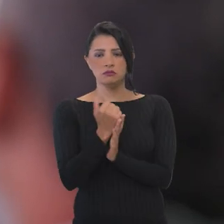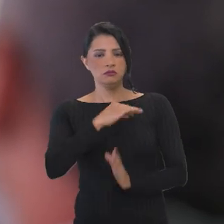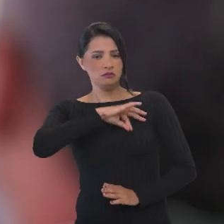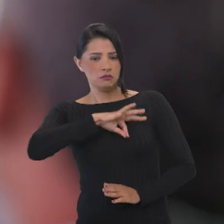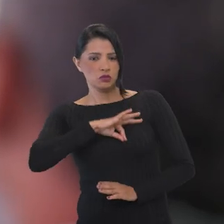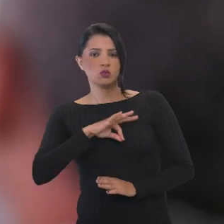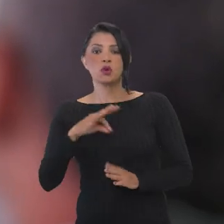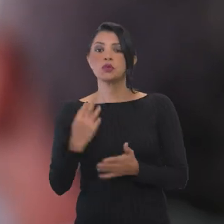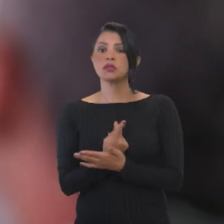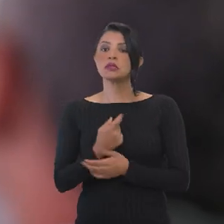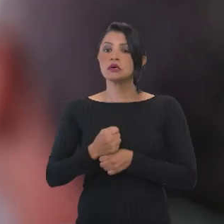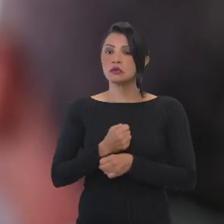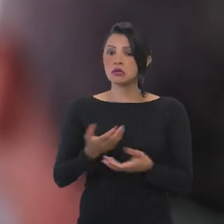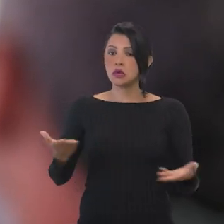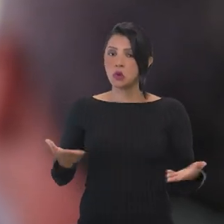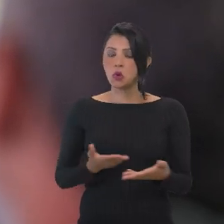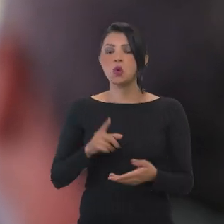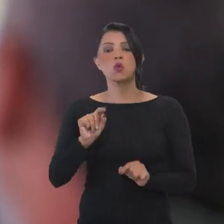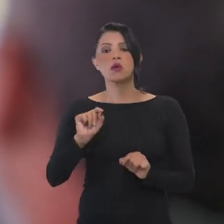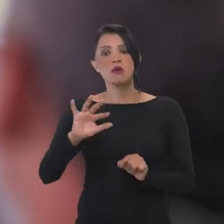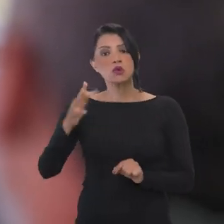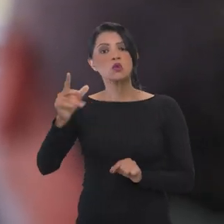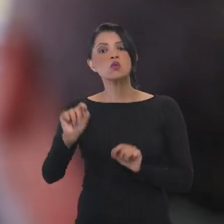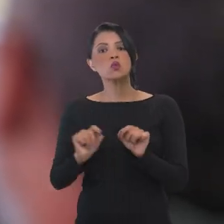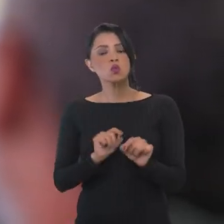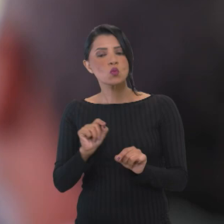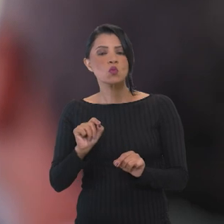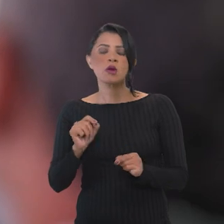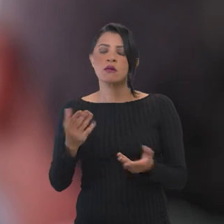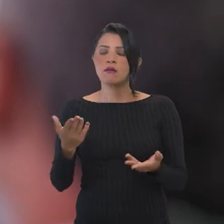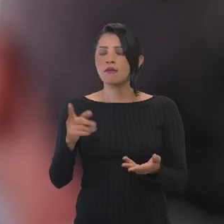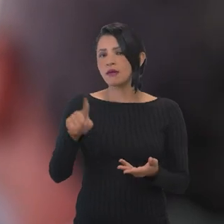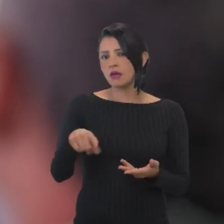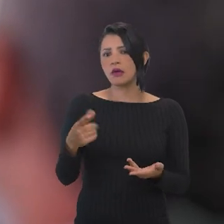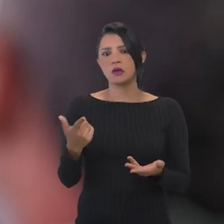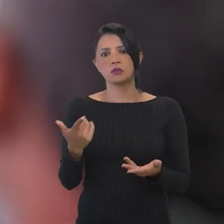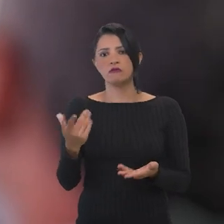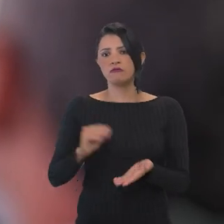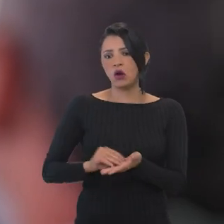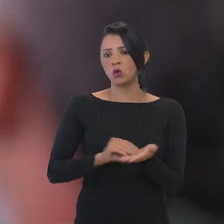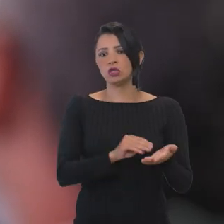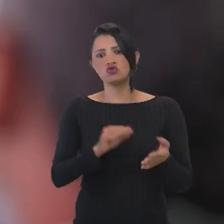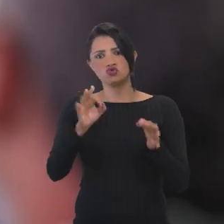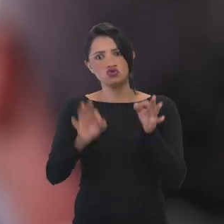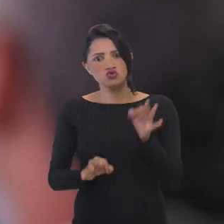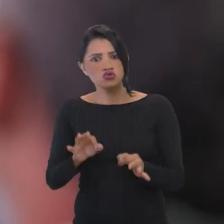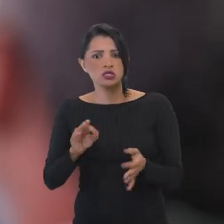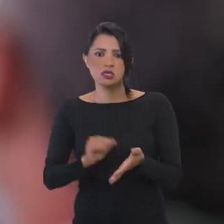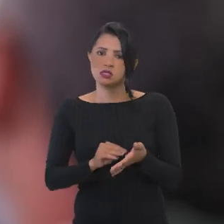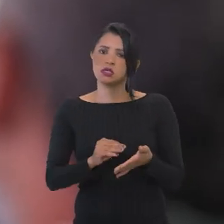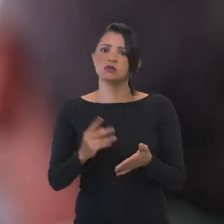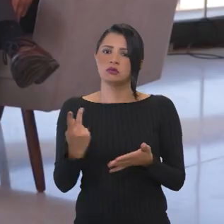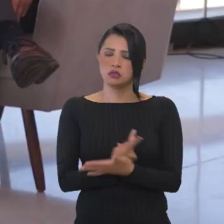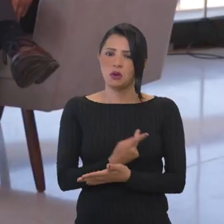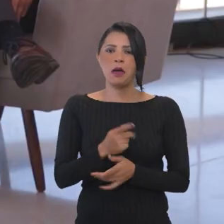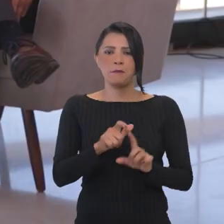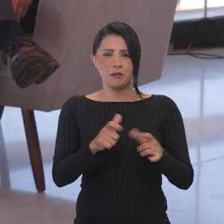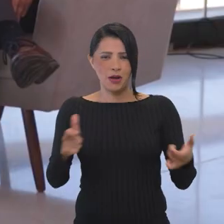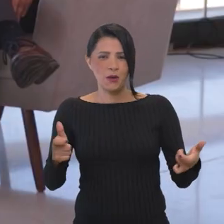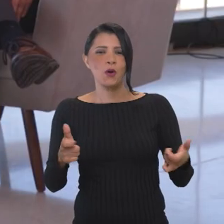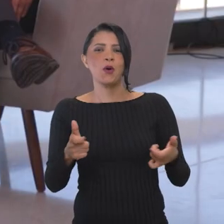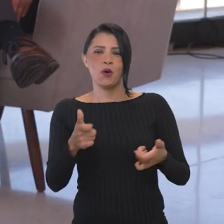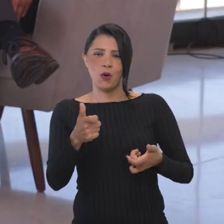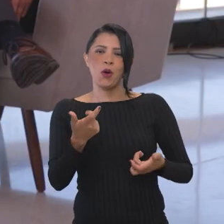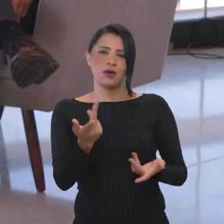também o que aconteceu esse ano foi resolver um pouco uma certa injustiça que tinha acontecido. Na verdade, a maior parte dos